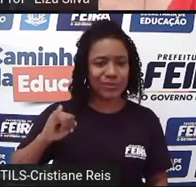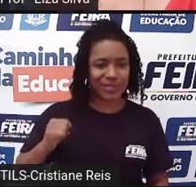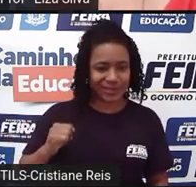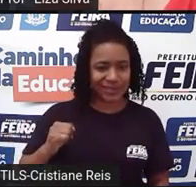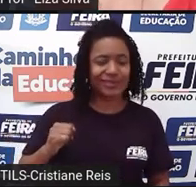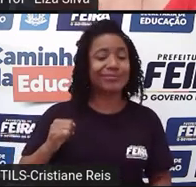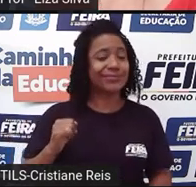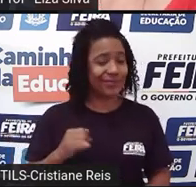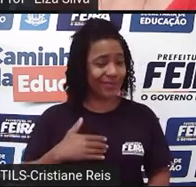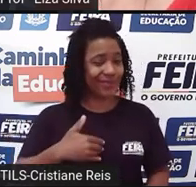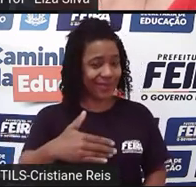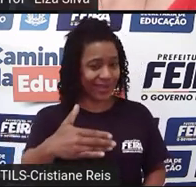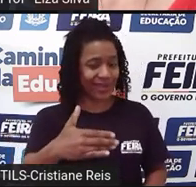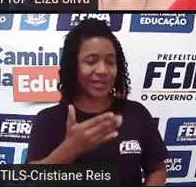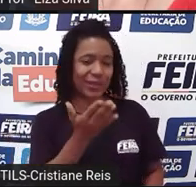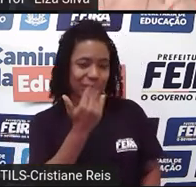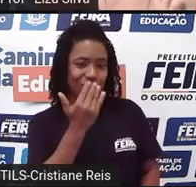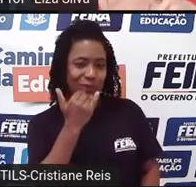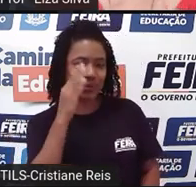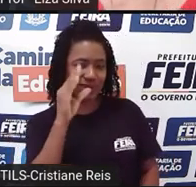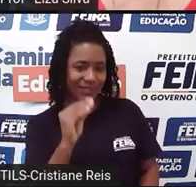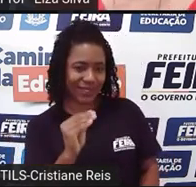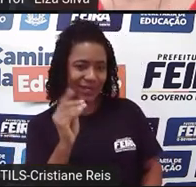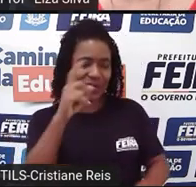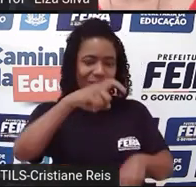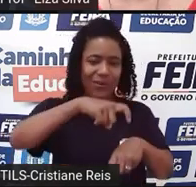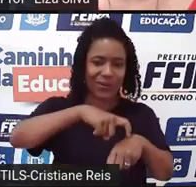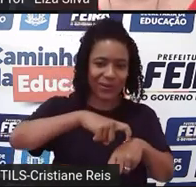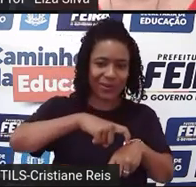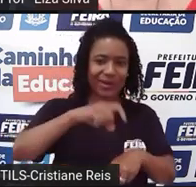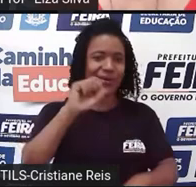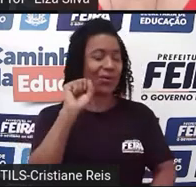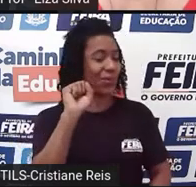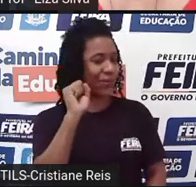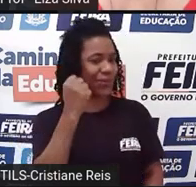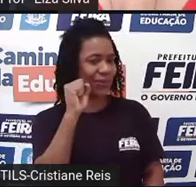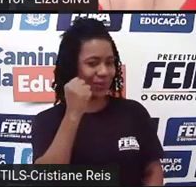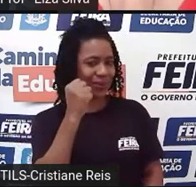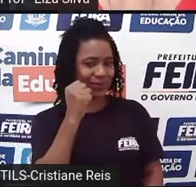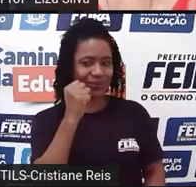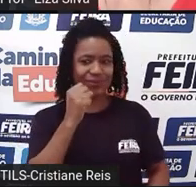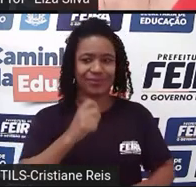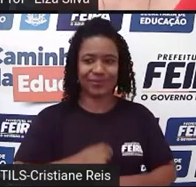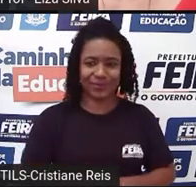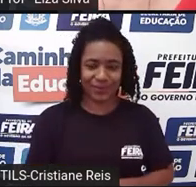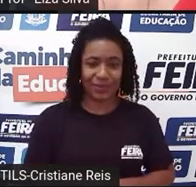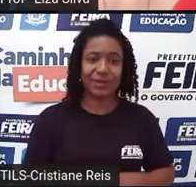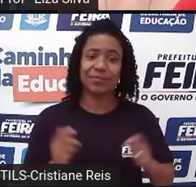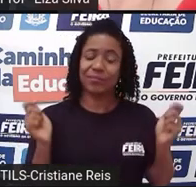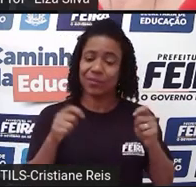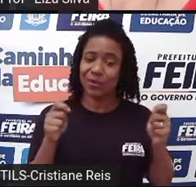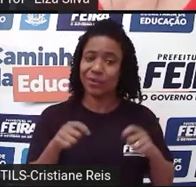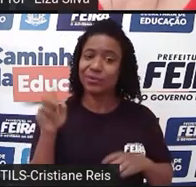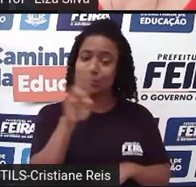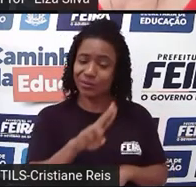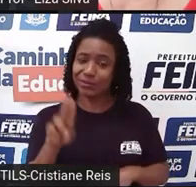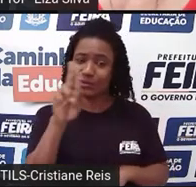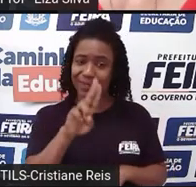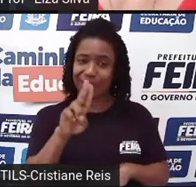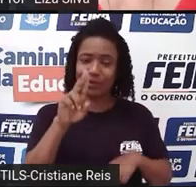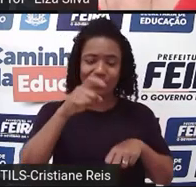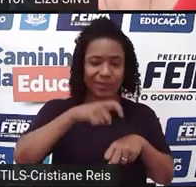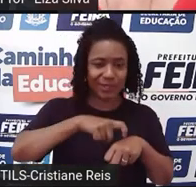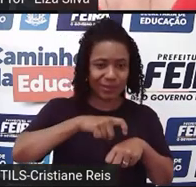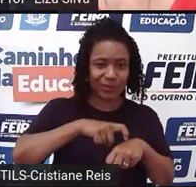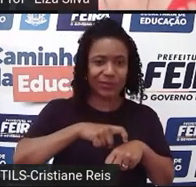jantando as 8 horas Então, fica essa dica aí gramatical para vocês utilizarem esse tempo verbal